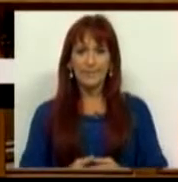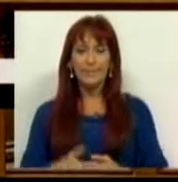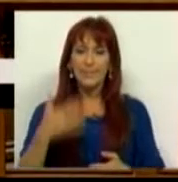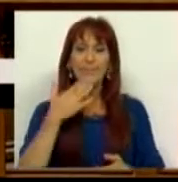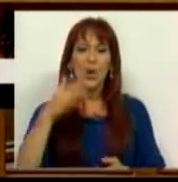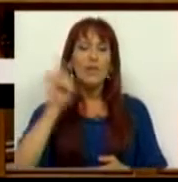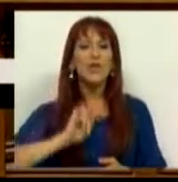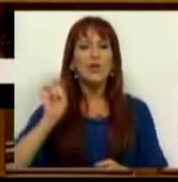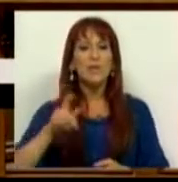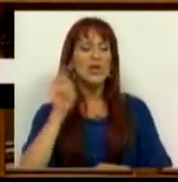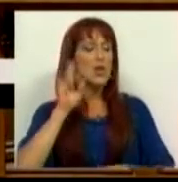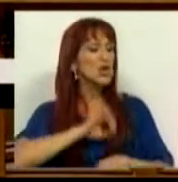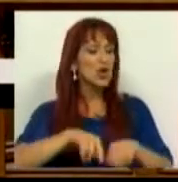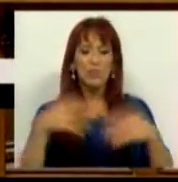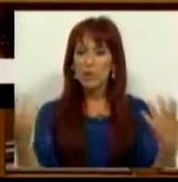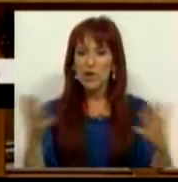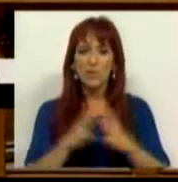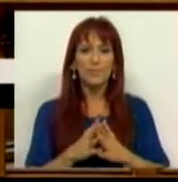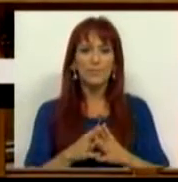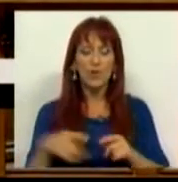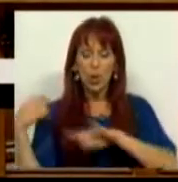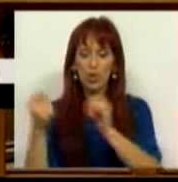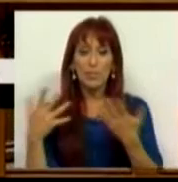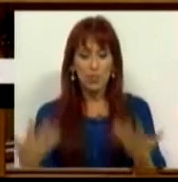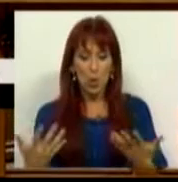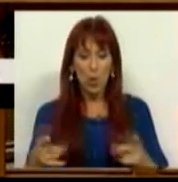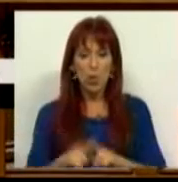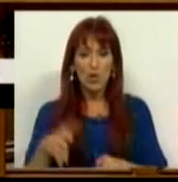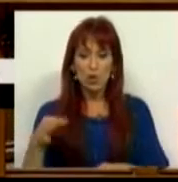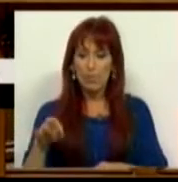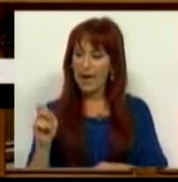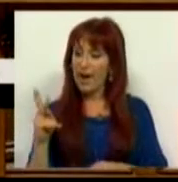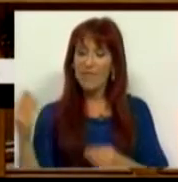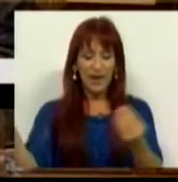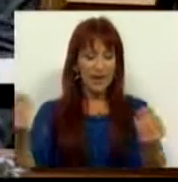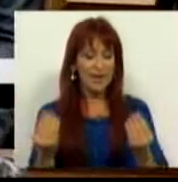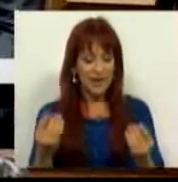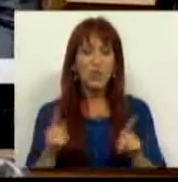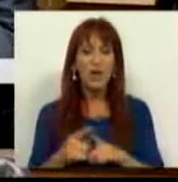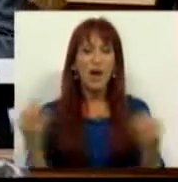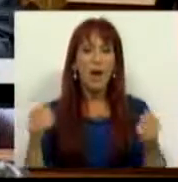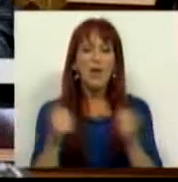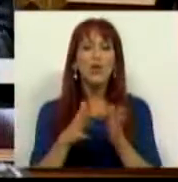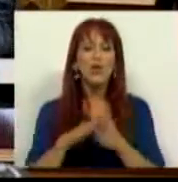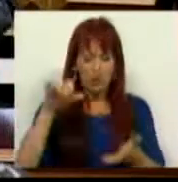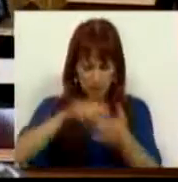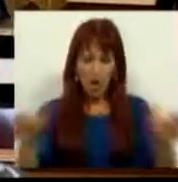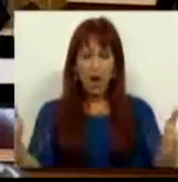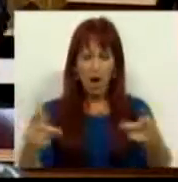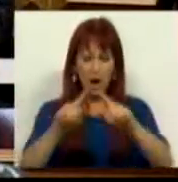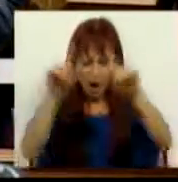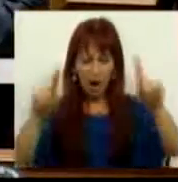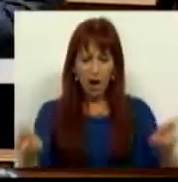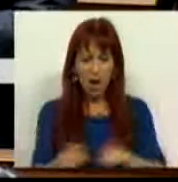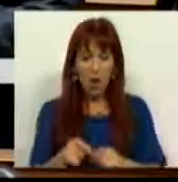Muito obrigado Sra. Presidente, Sras. e Srs. Deputados. O debate que aqui hoje o Partido Ecologista dos Verdes nos traz de facto tem toda a centralidade num